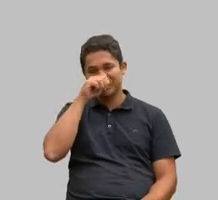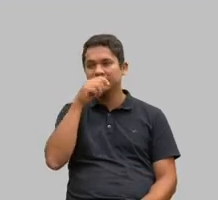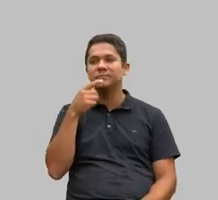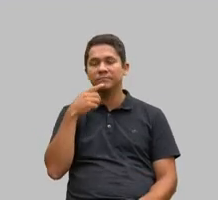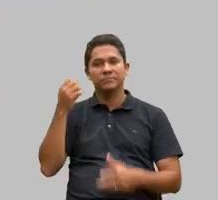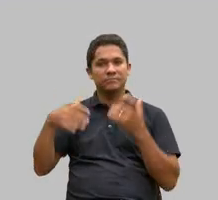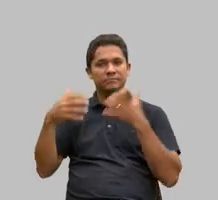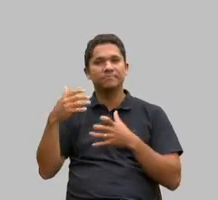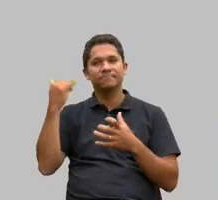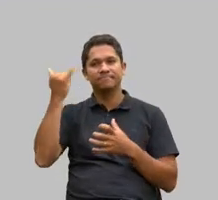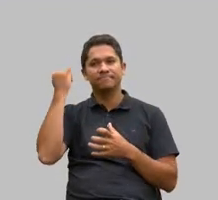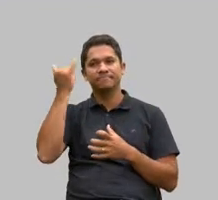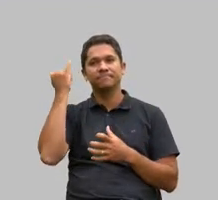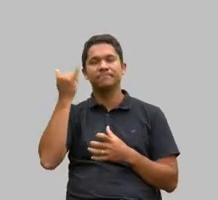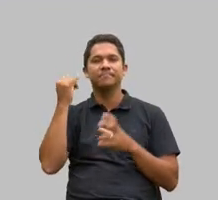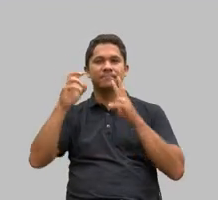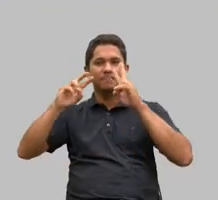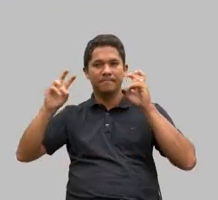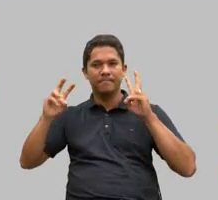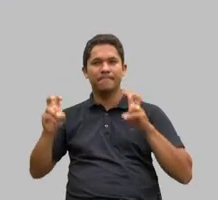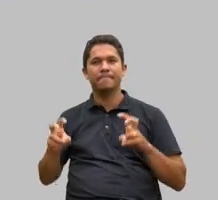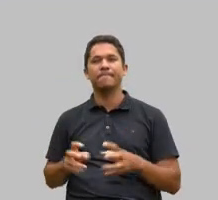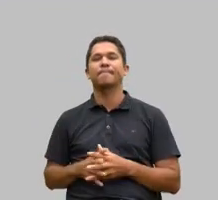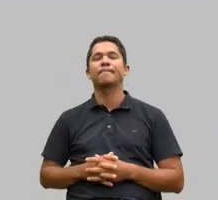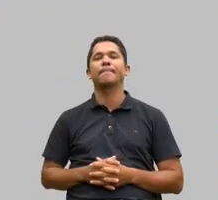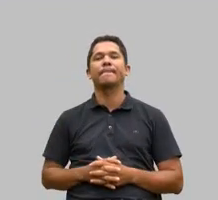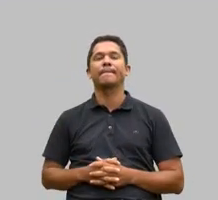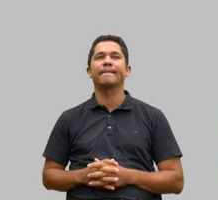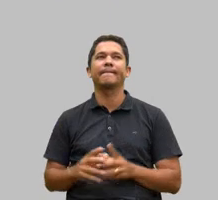resolvidas também